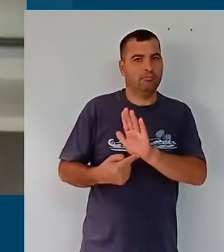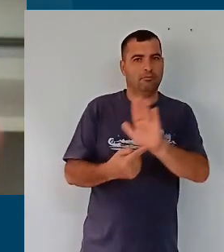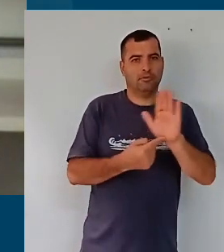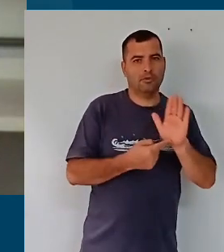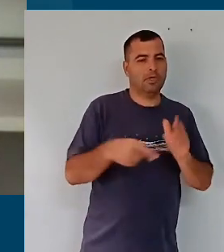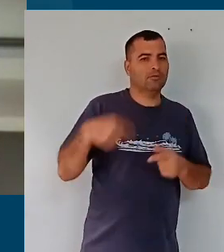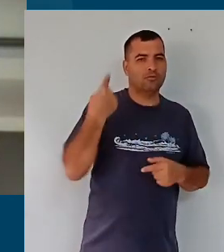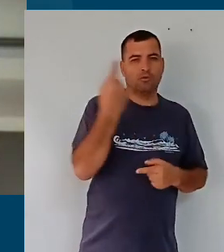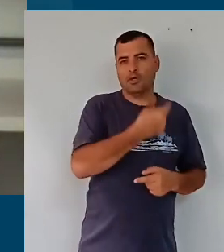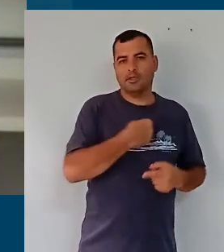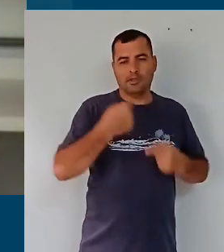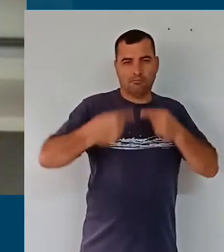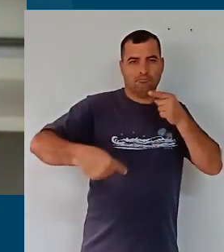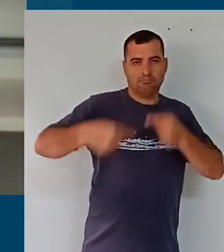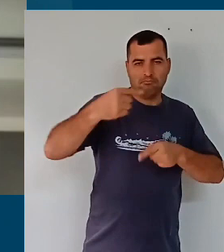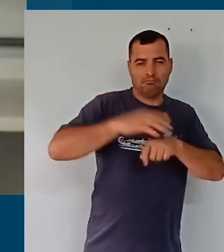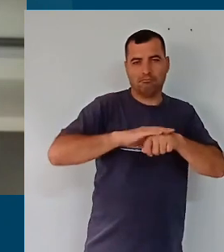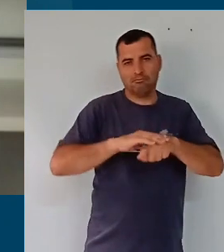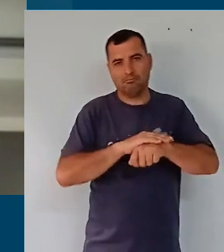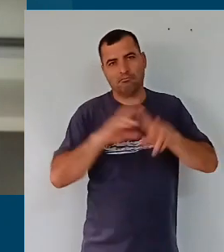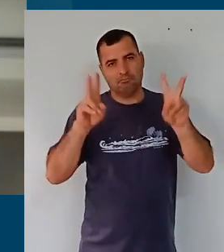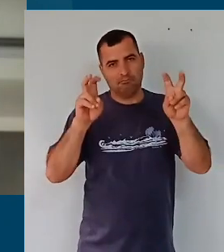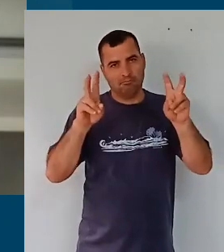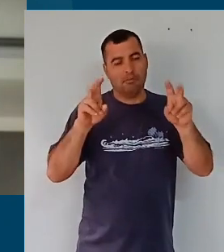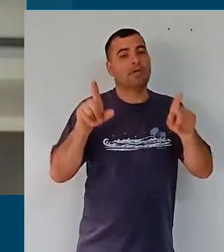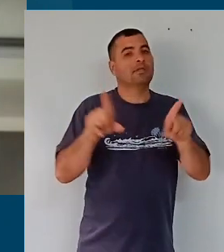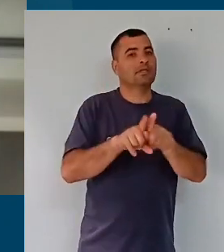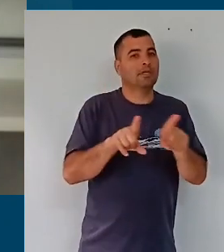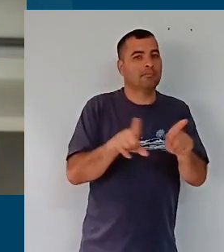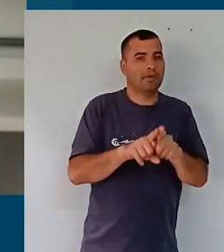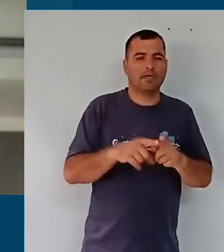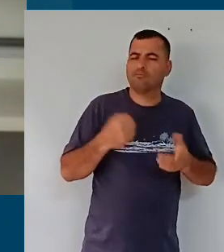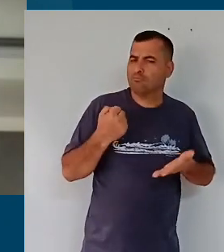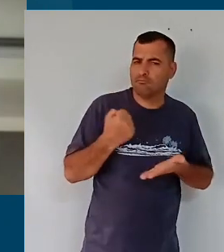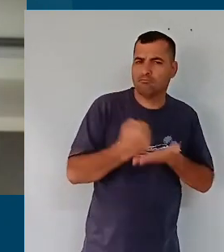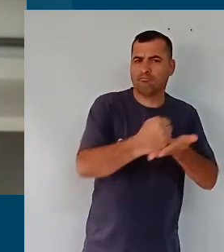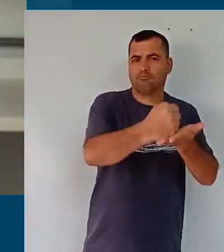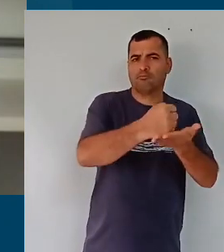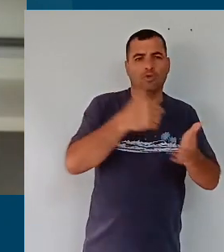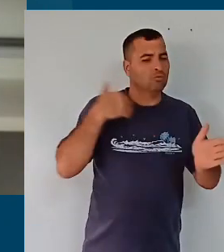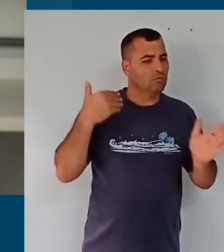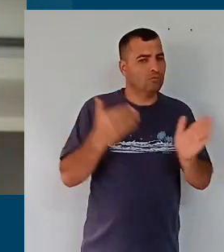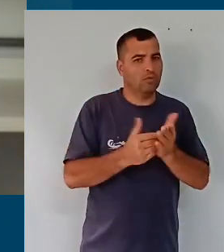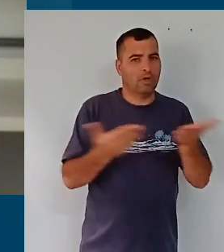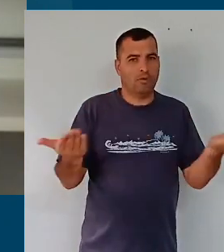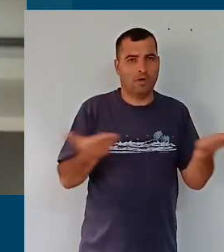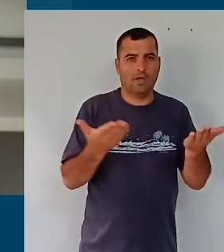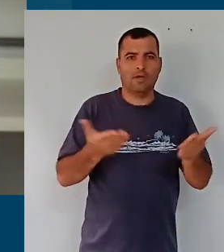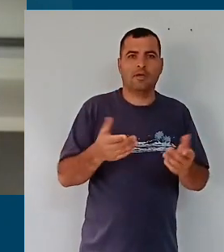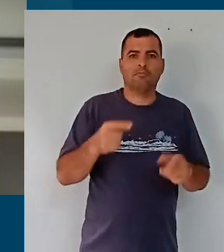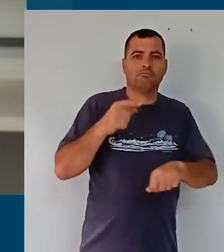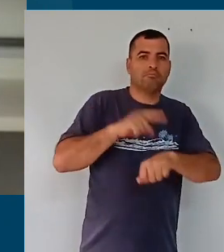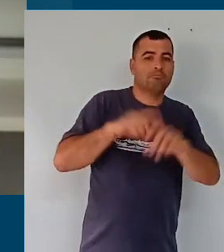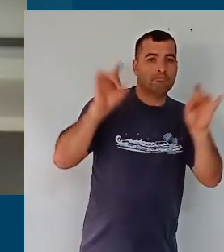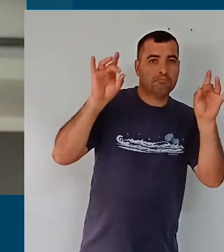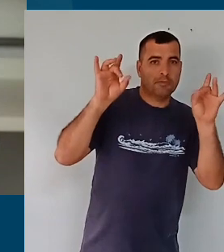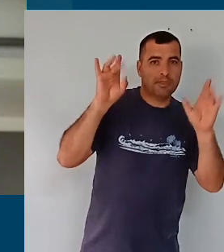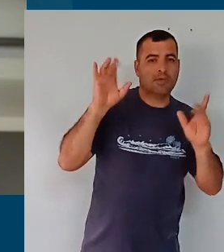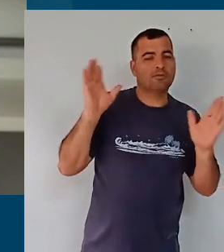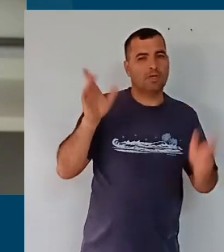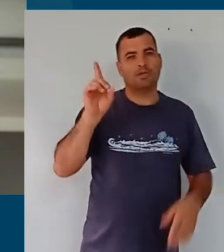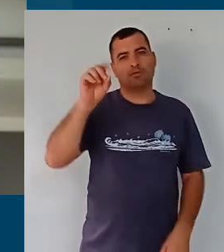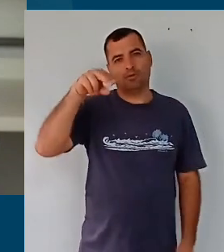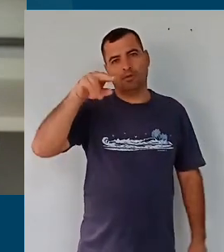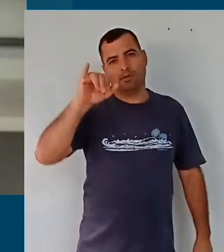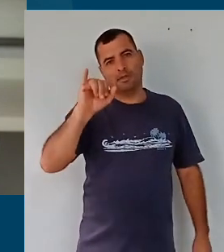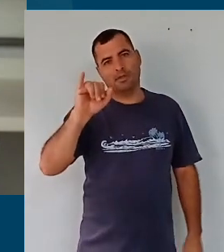oferecendo para o debate nesse instante, e mais, todas as contribuições vivas desse momento, que como bem descreveu o